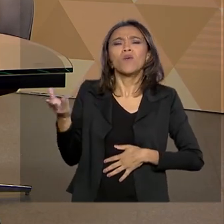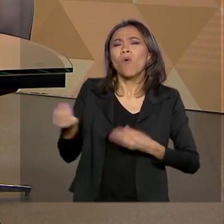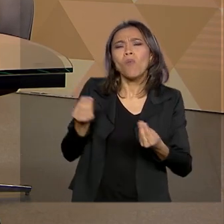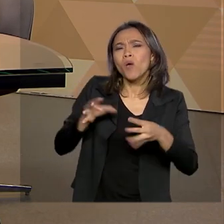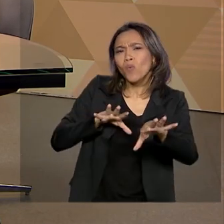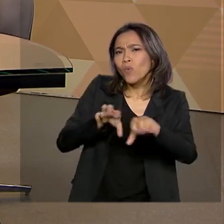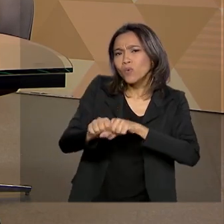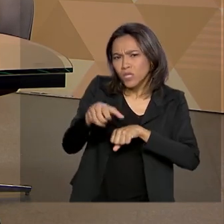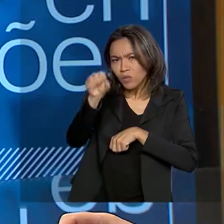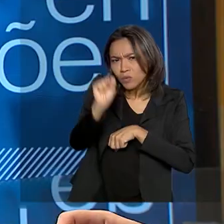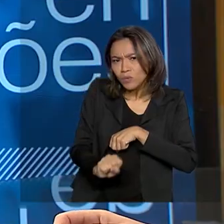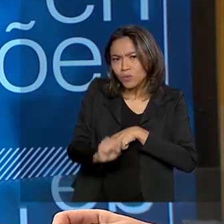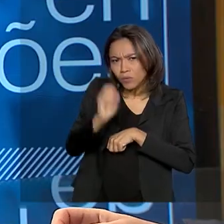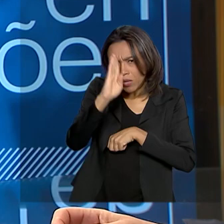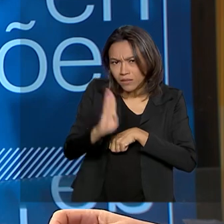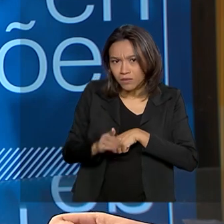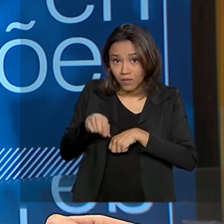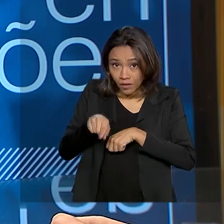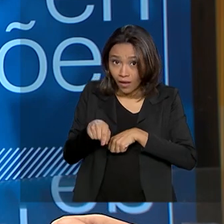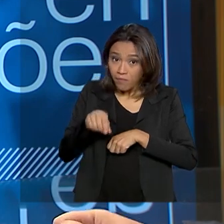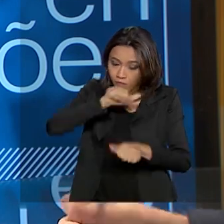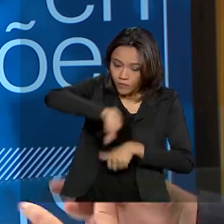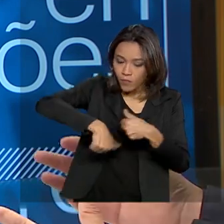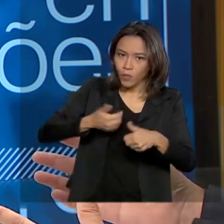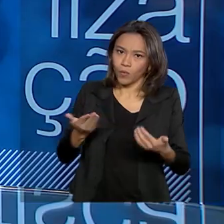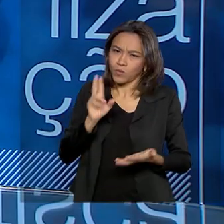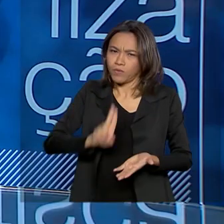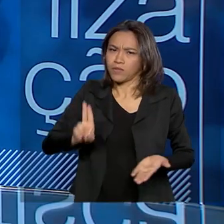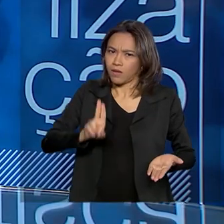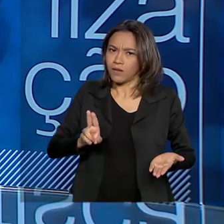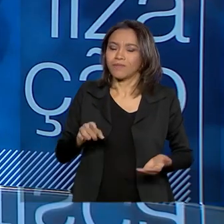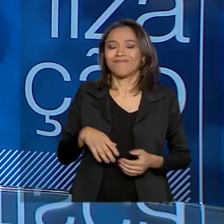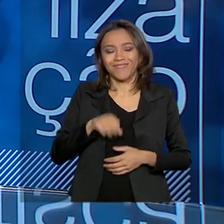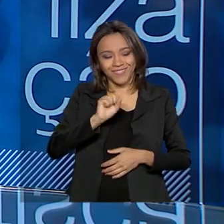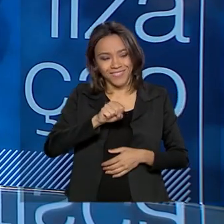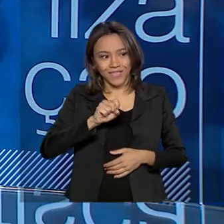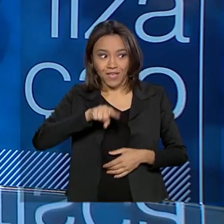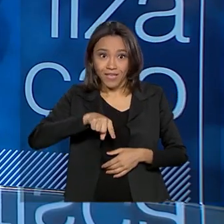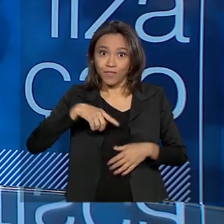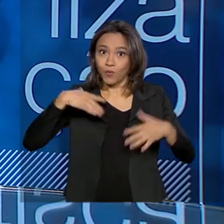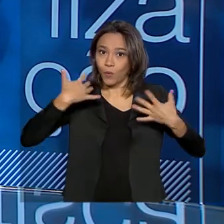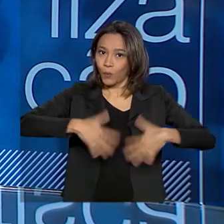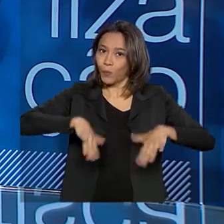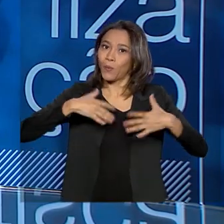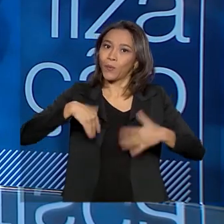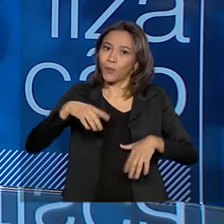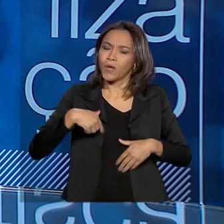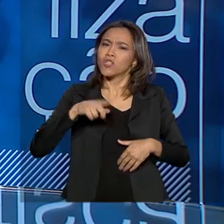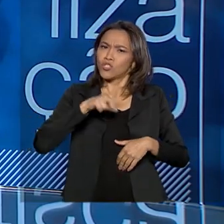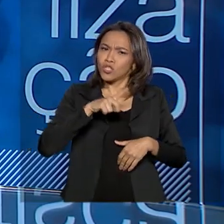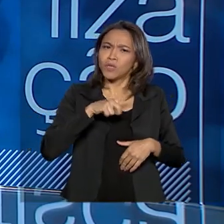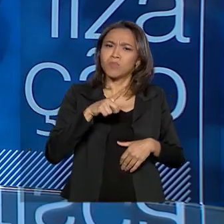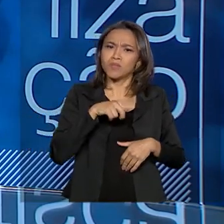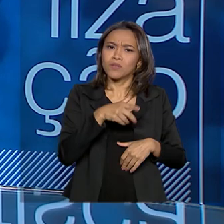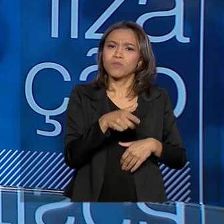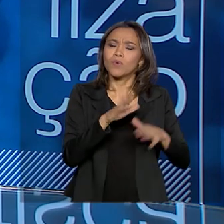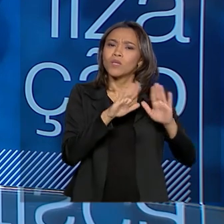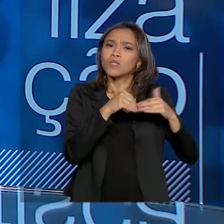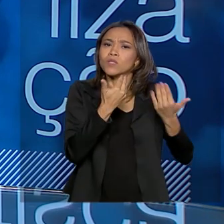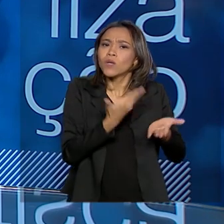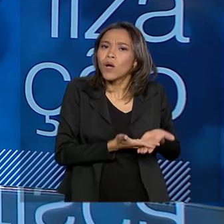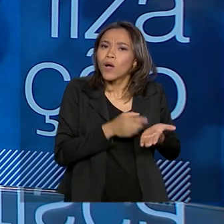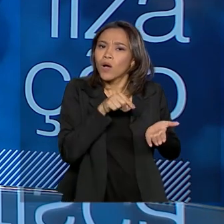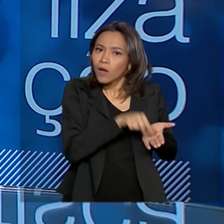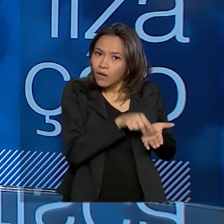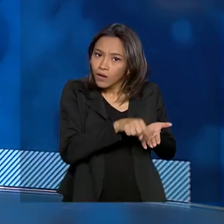feito lá no sul do país, que hoje virou uma universidade, não é isso? É, esse foi outro grande investimento nosso, nós tínhamos uma academia nacional e